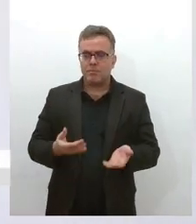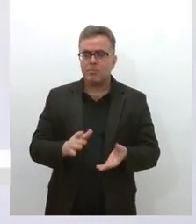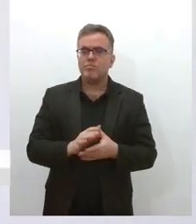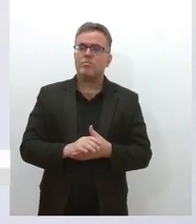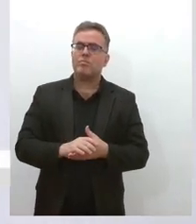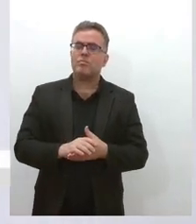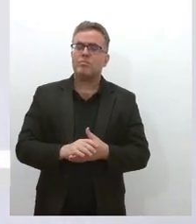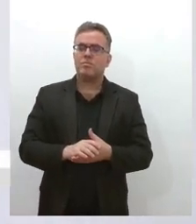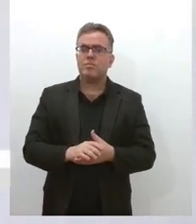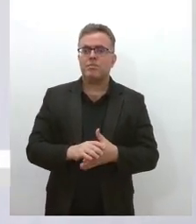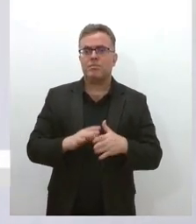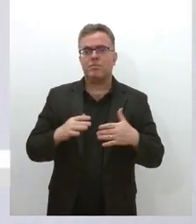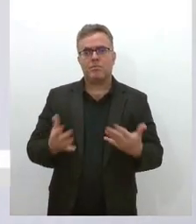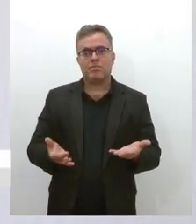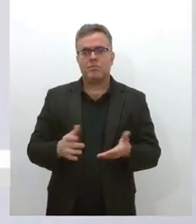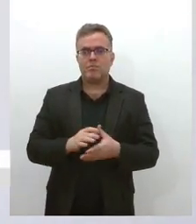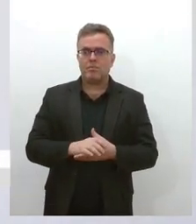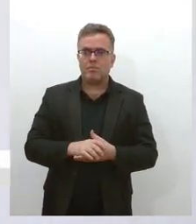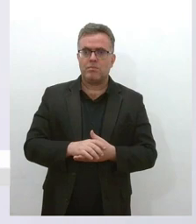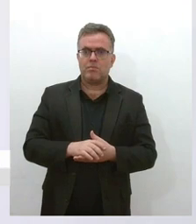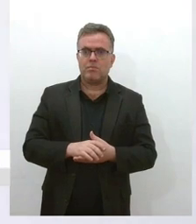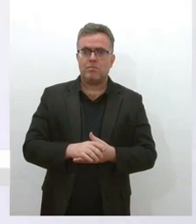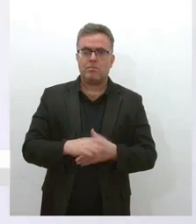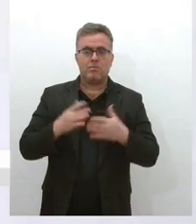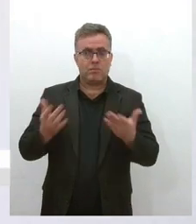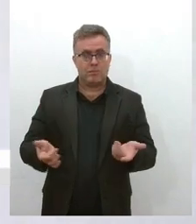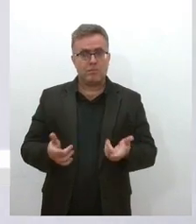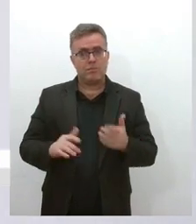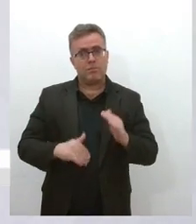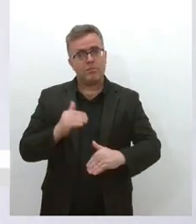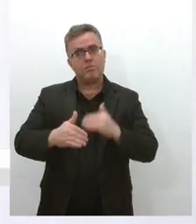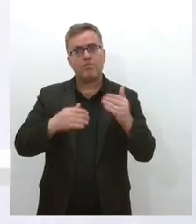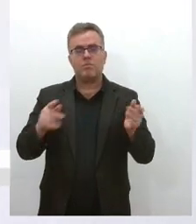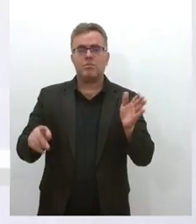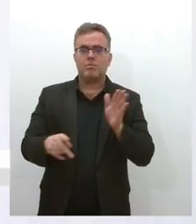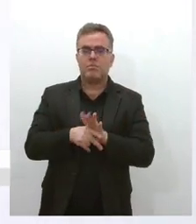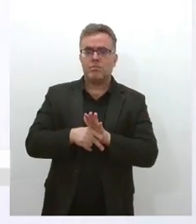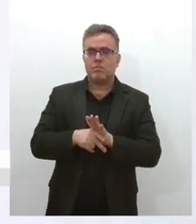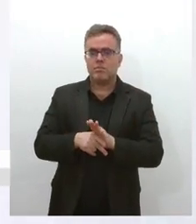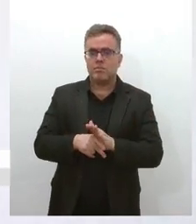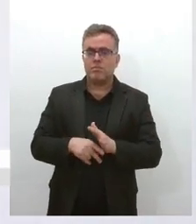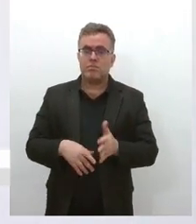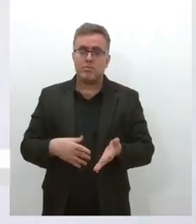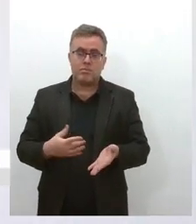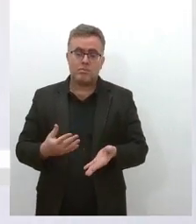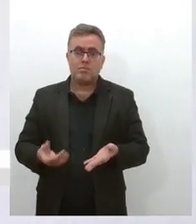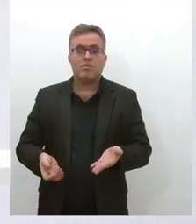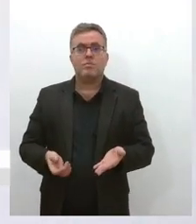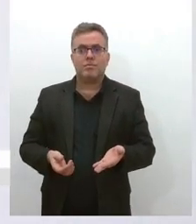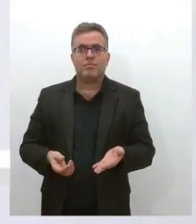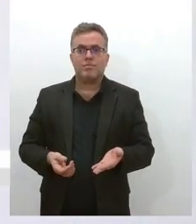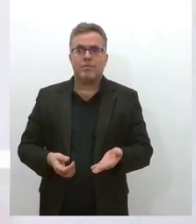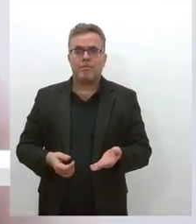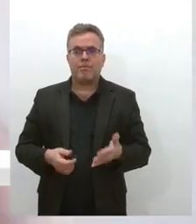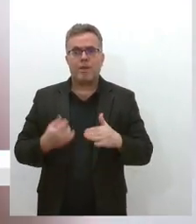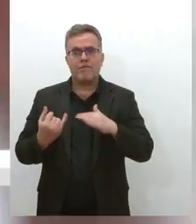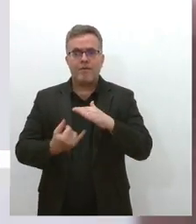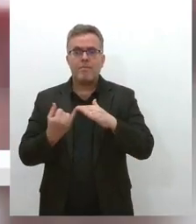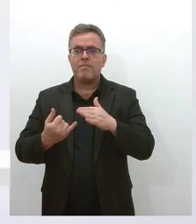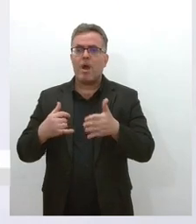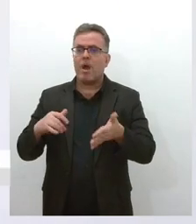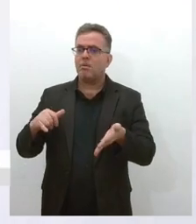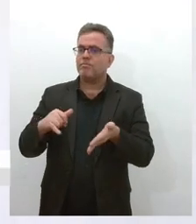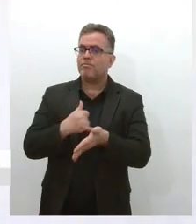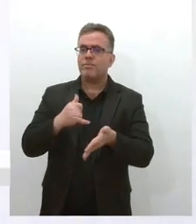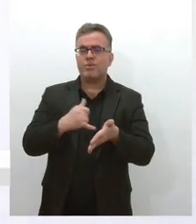mas também pelo crescimento do mercado informal, então, isso tem trazido, assim, repercussões